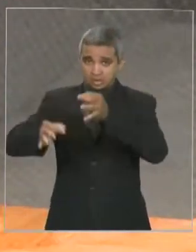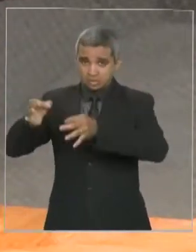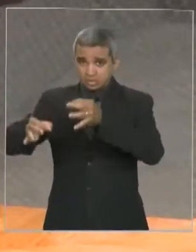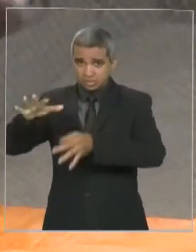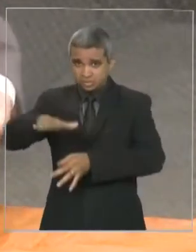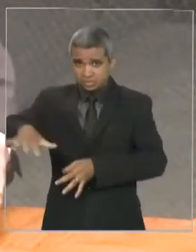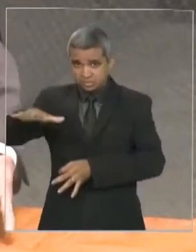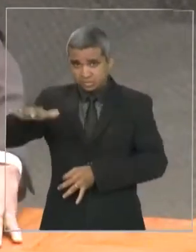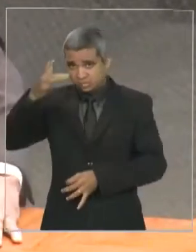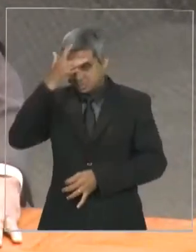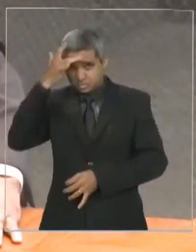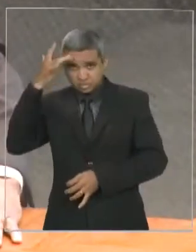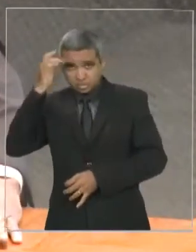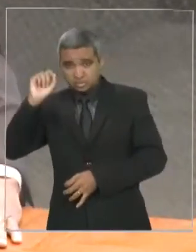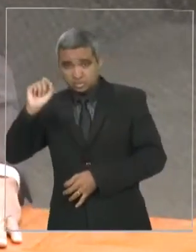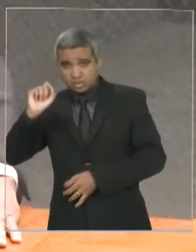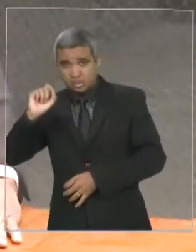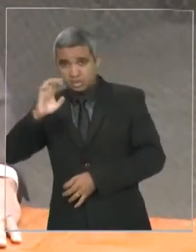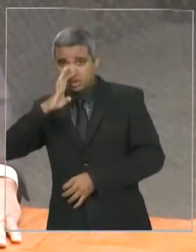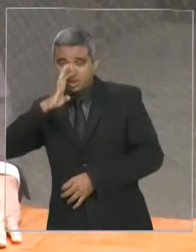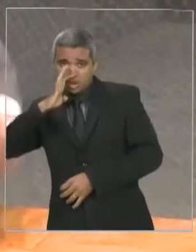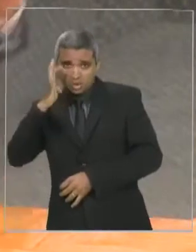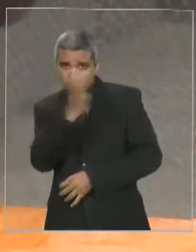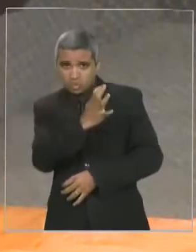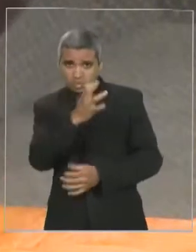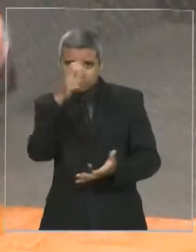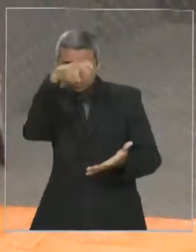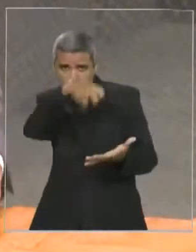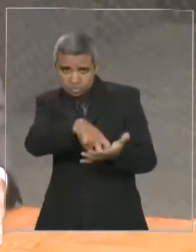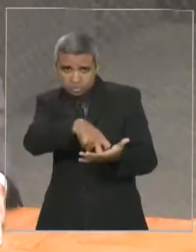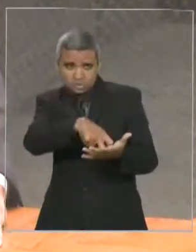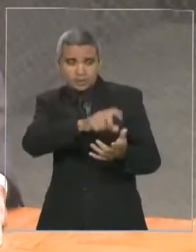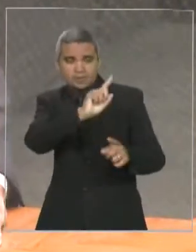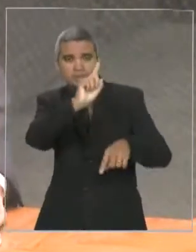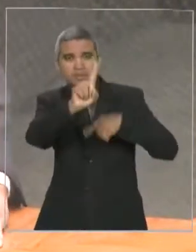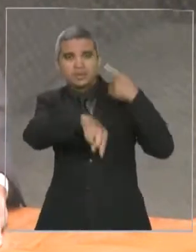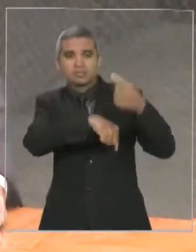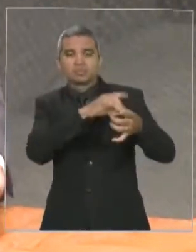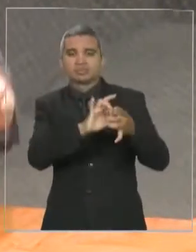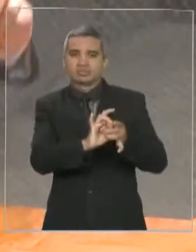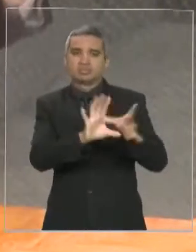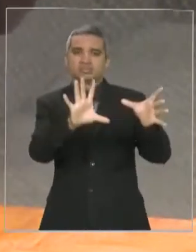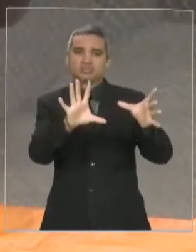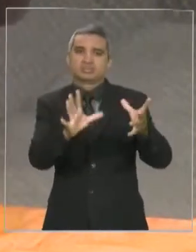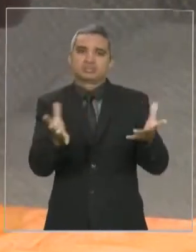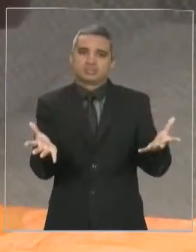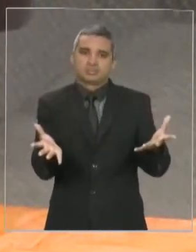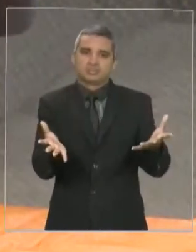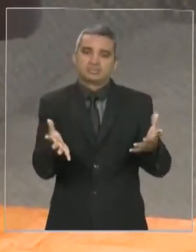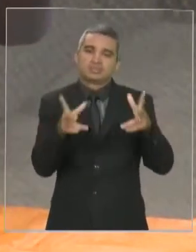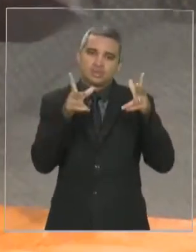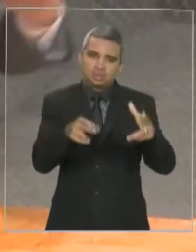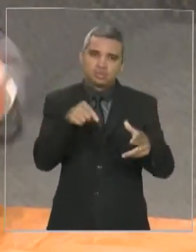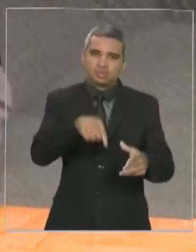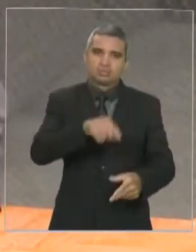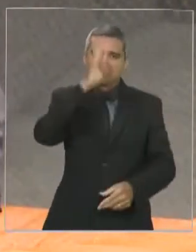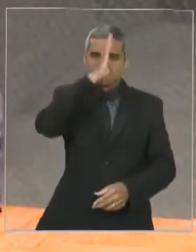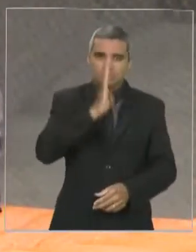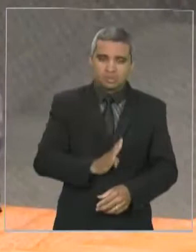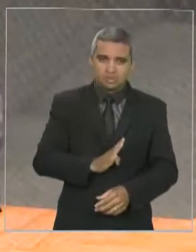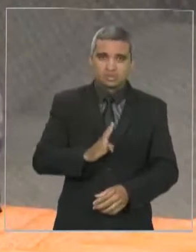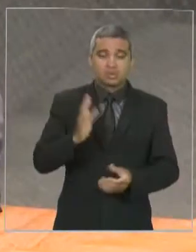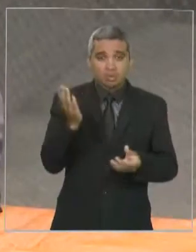condenar para depois absolver. E é isso que nós teremos no Brasil. Um processo sem prova,